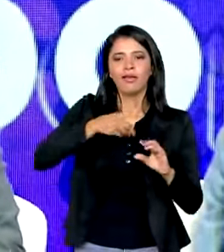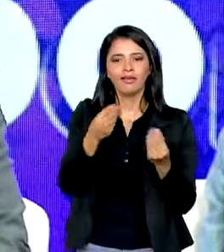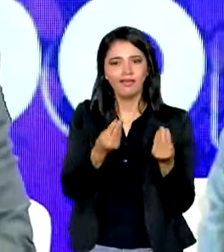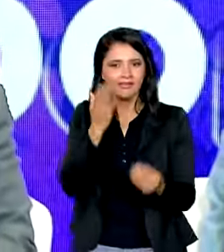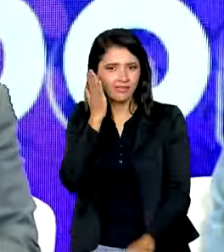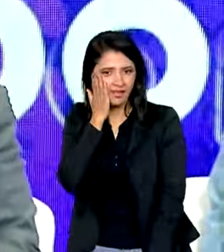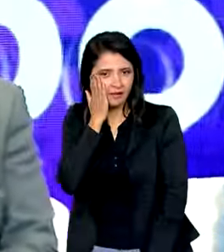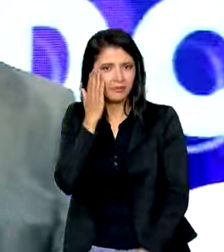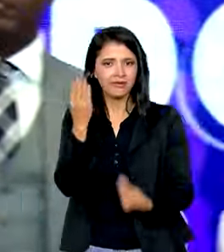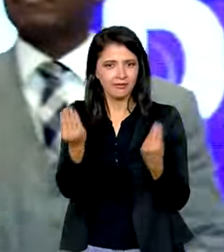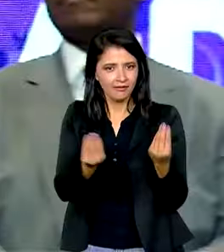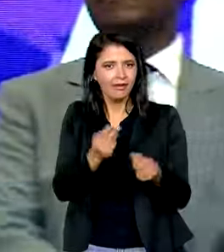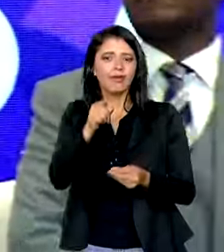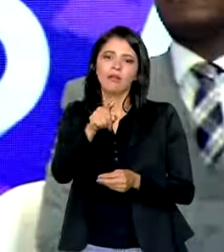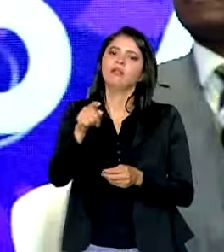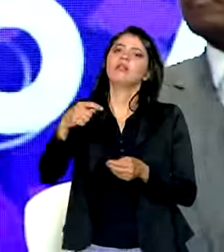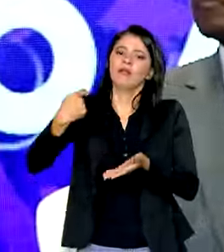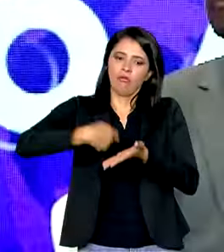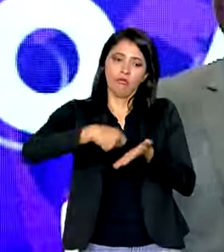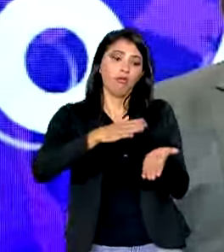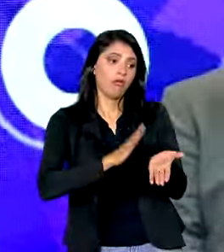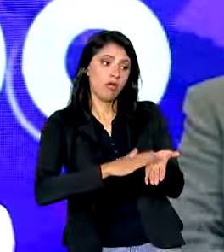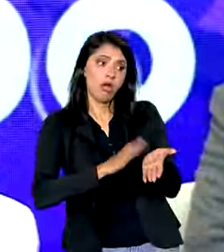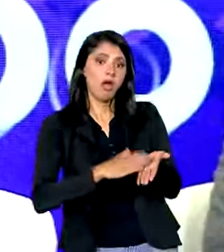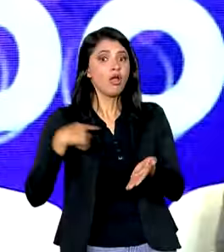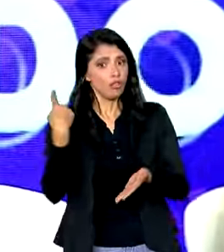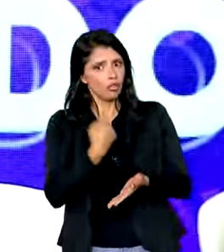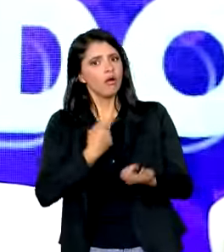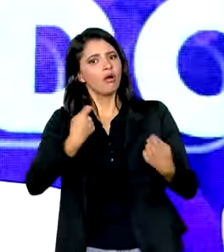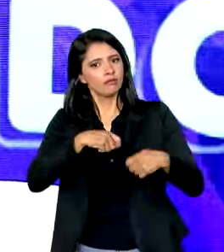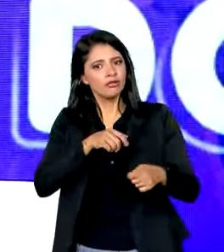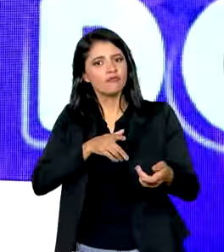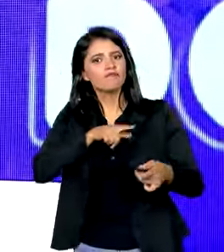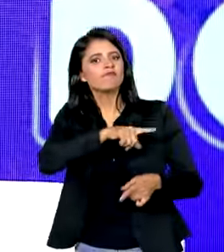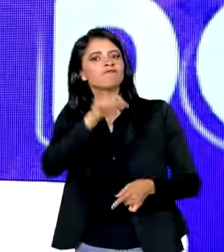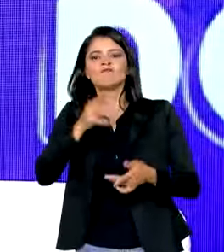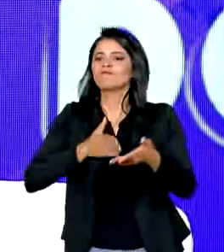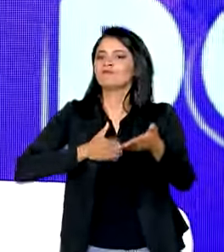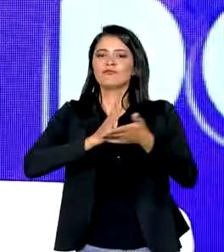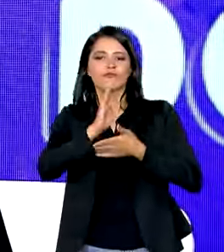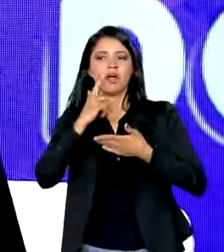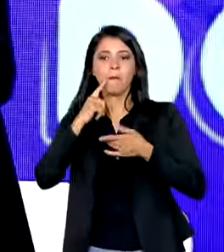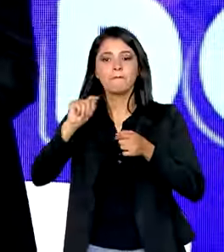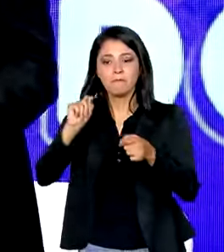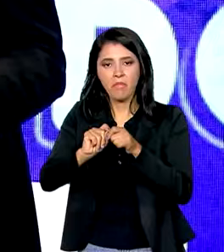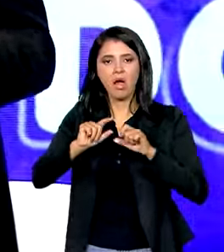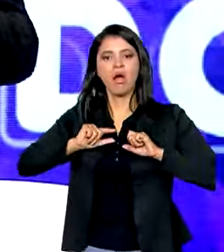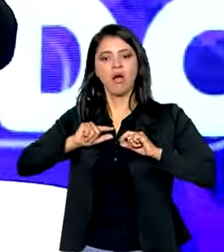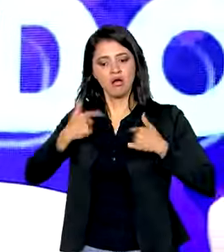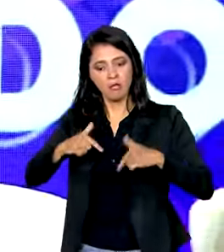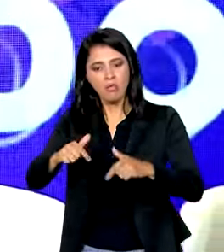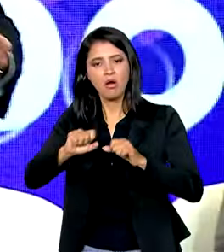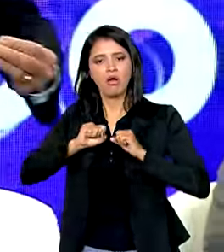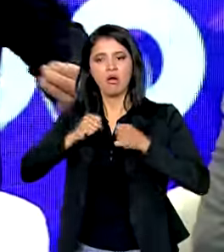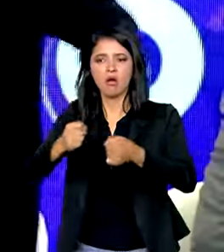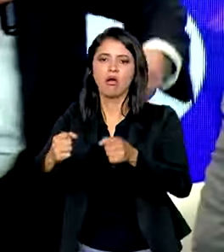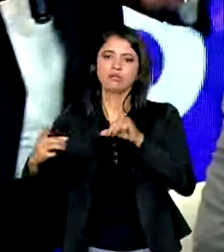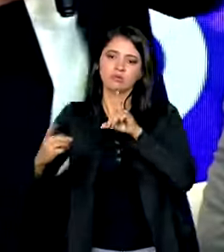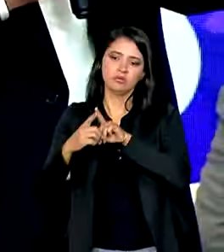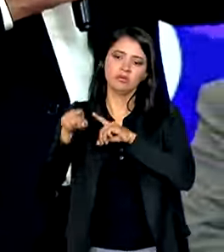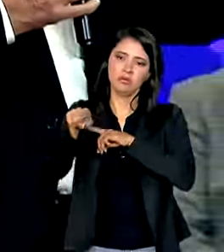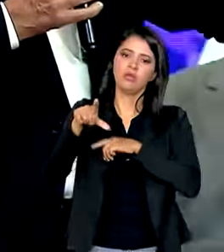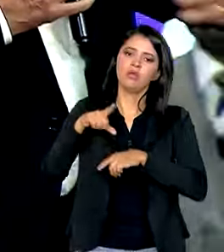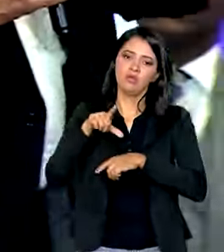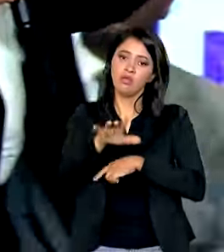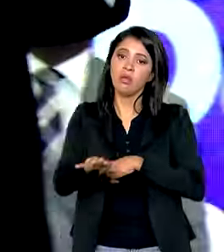A gente se acomoda, então cobre de nós, porque nós fomos eleitos para fazer. Nós fomos eleitos para atender exatamente